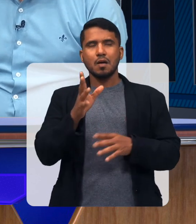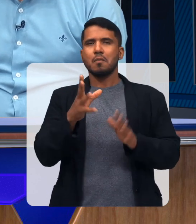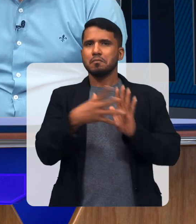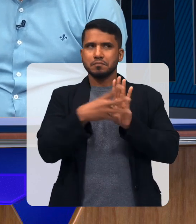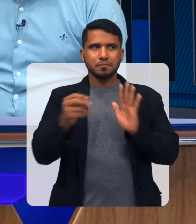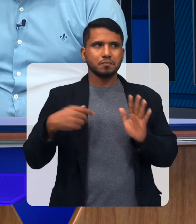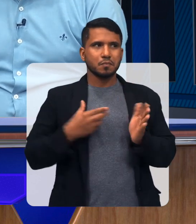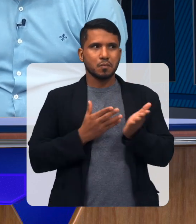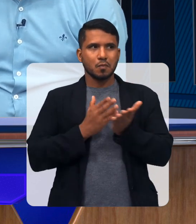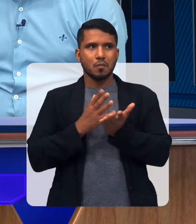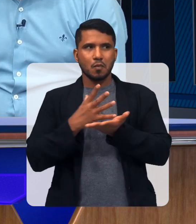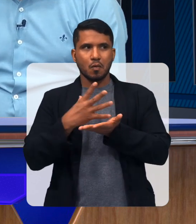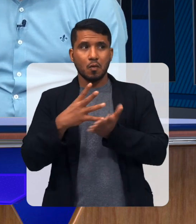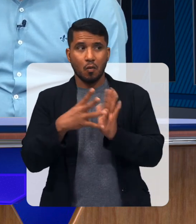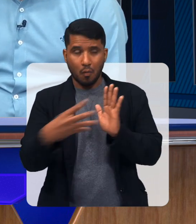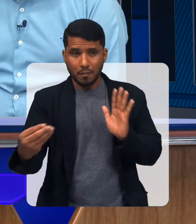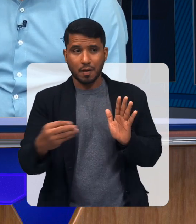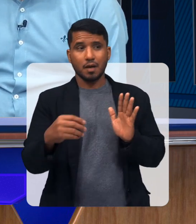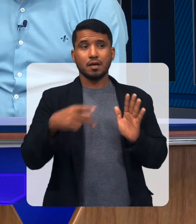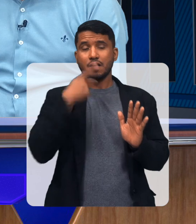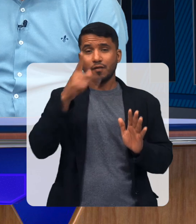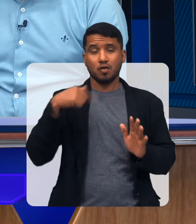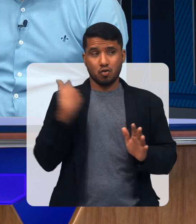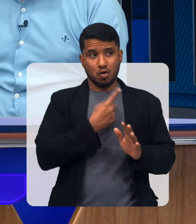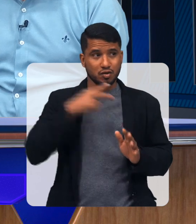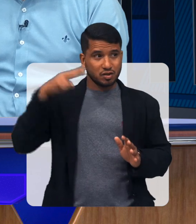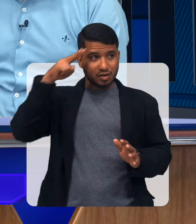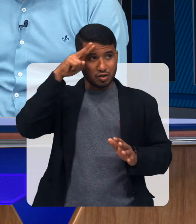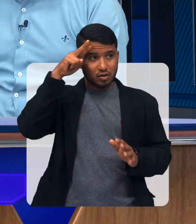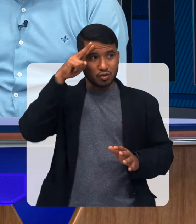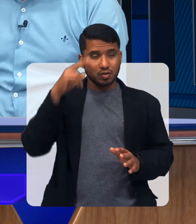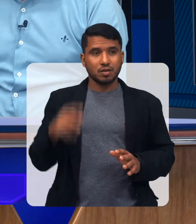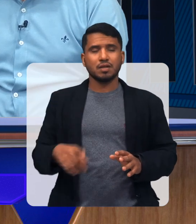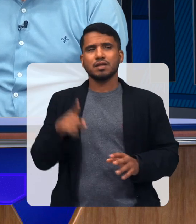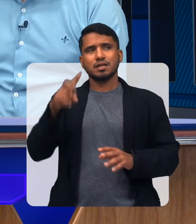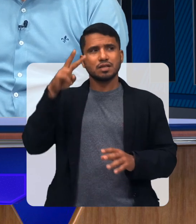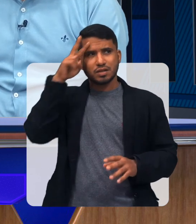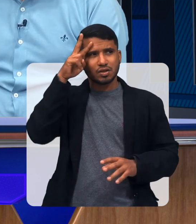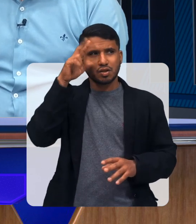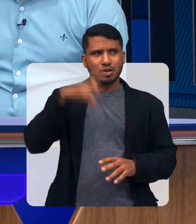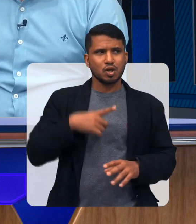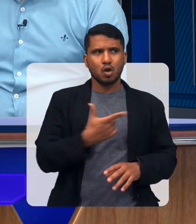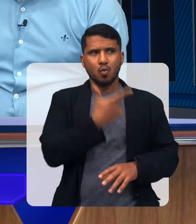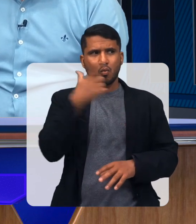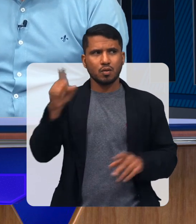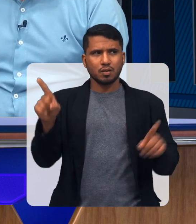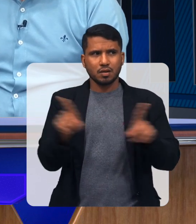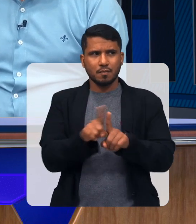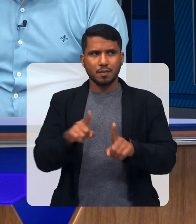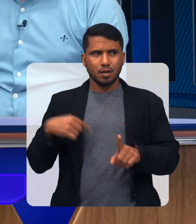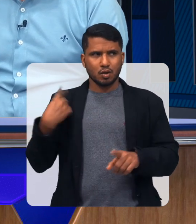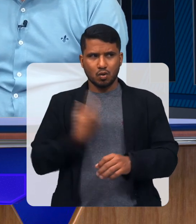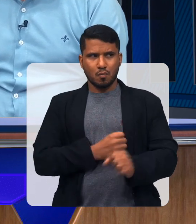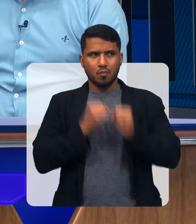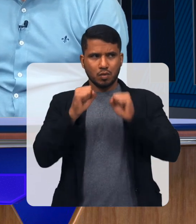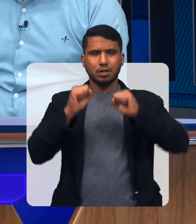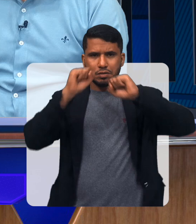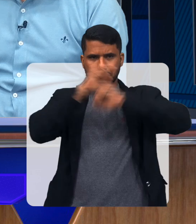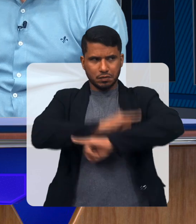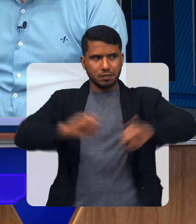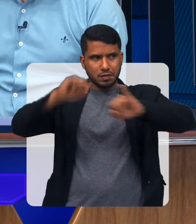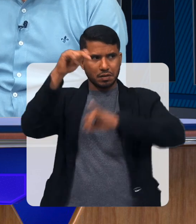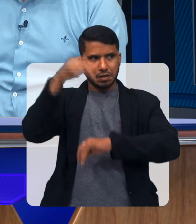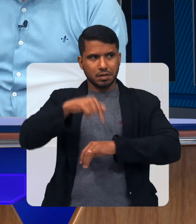Então Esse é um exemplo A ser seguido E lá Vocês estão falando Nossa história Além dessa história Tem outras